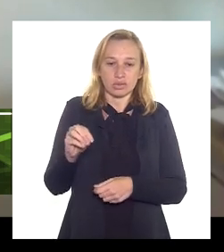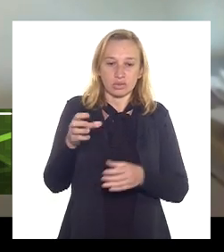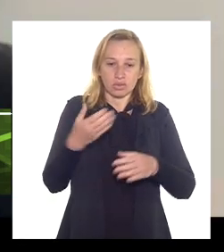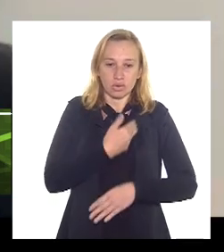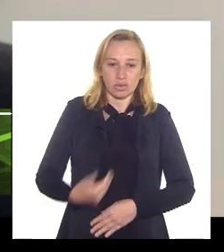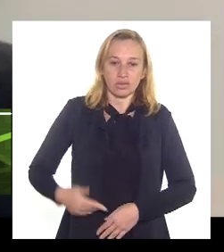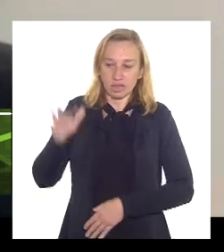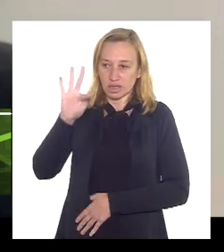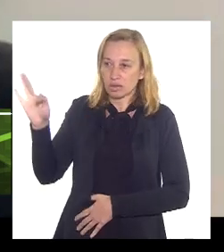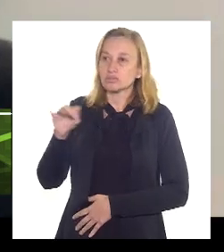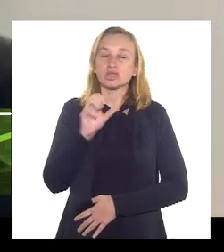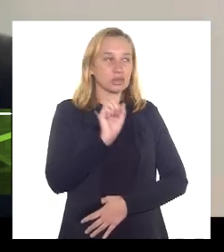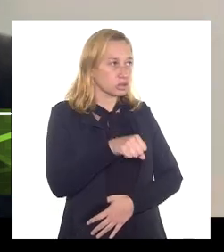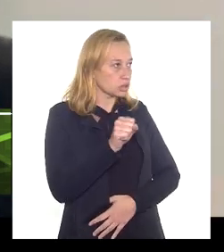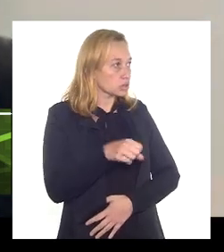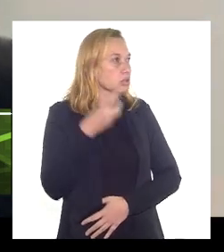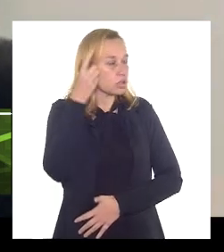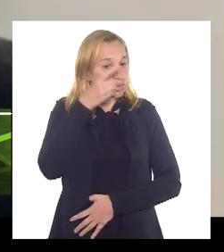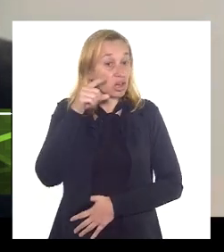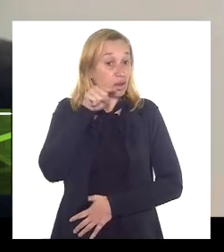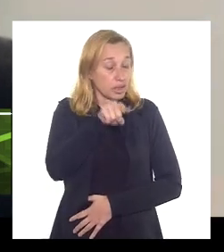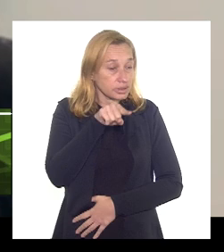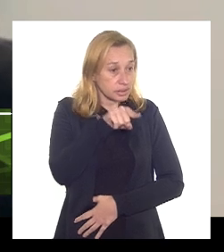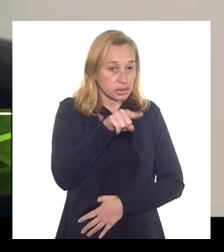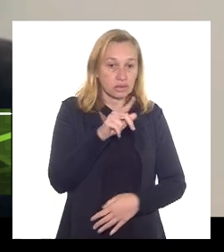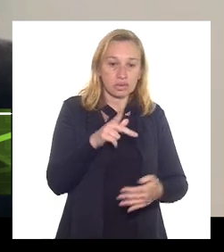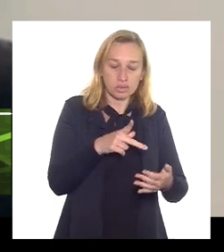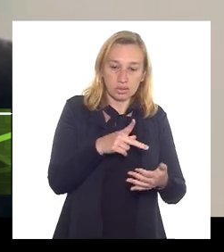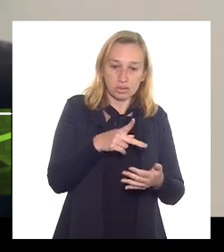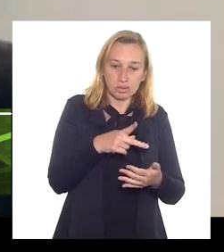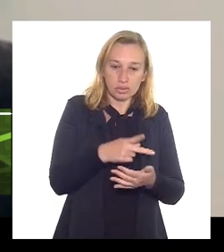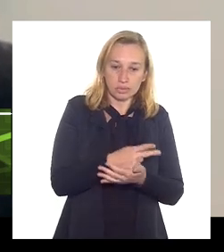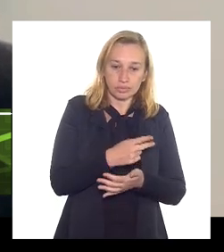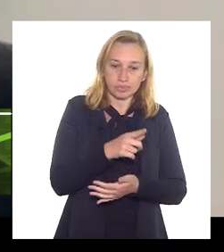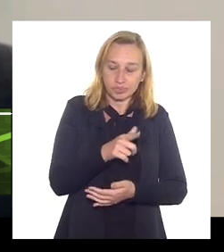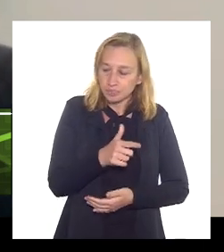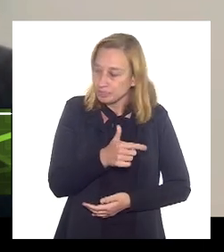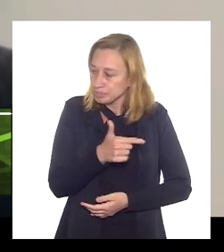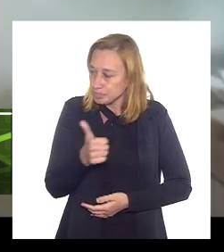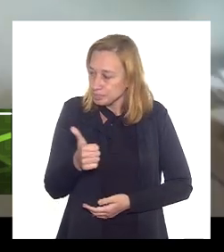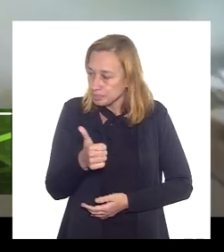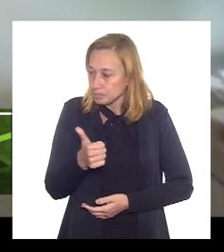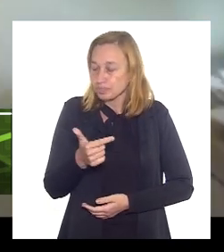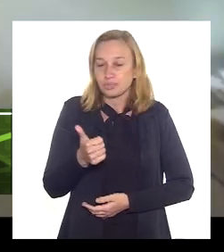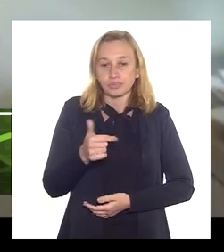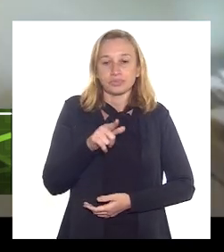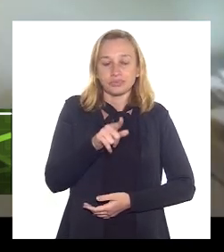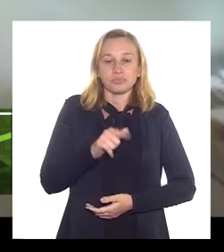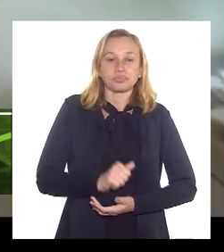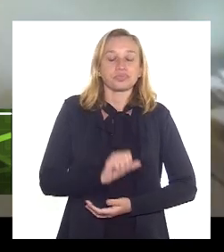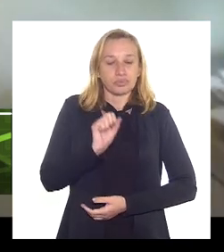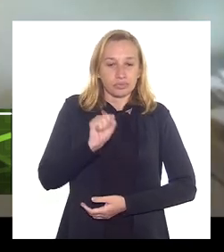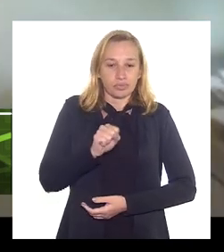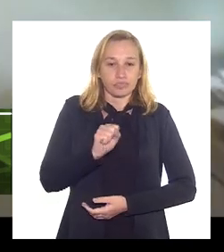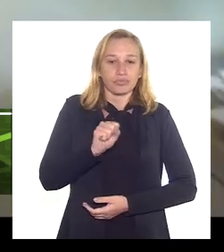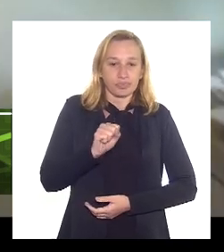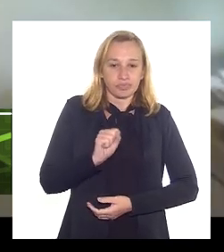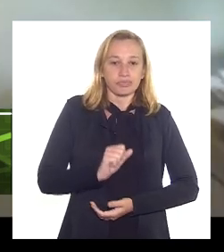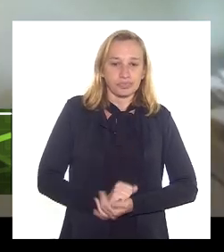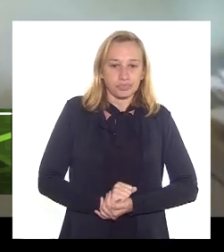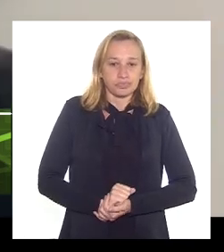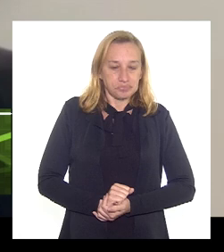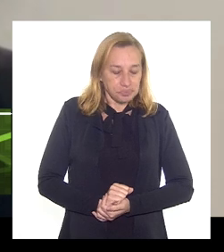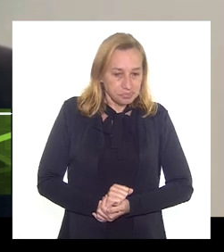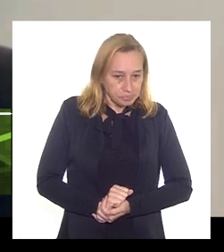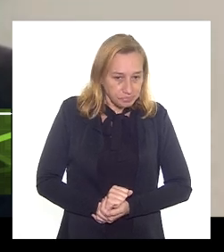Sim, deputado. Esse específico que vai ocorrer, iria ocorrer dia 11 de junho. Isso. confergado para dia 25. Isso. Na semana